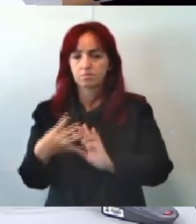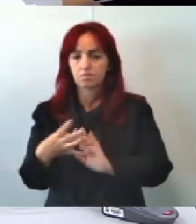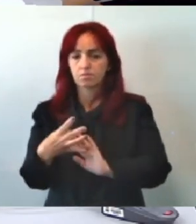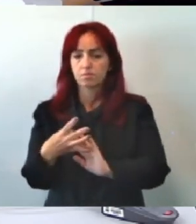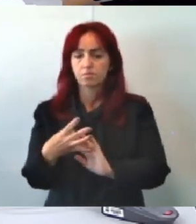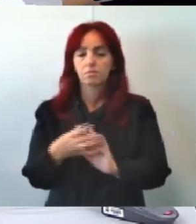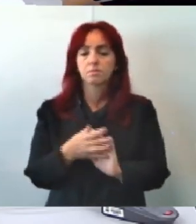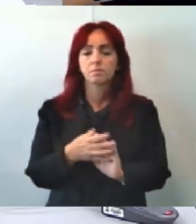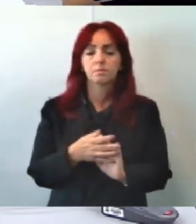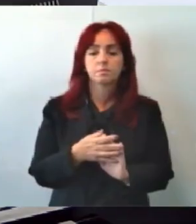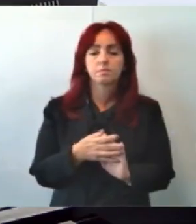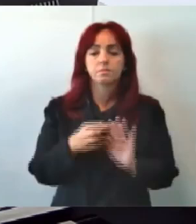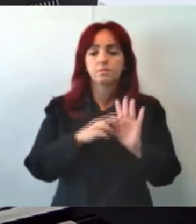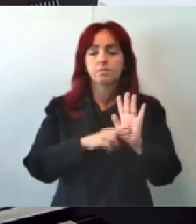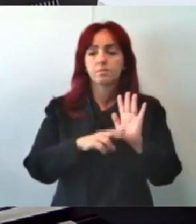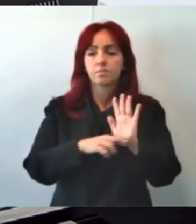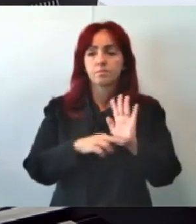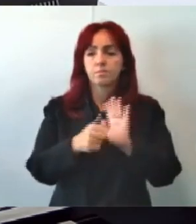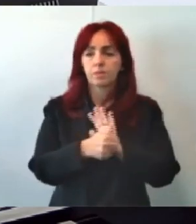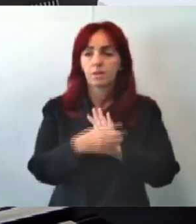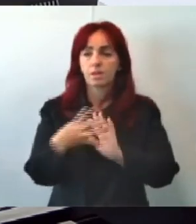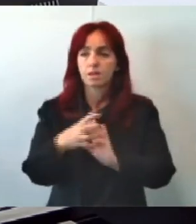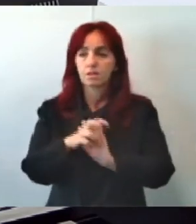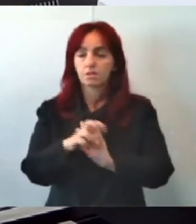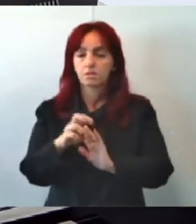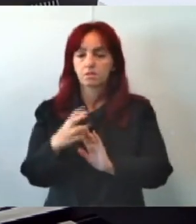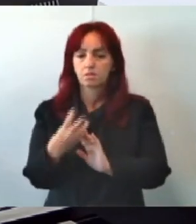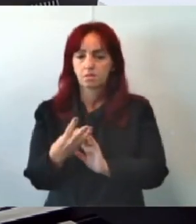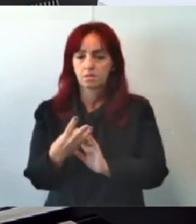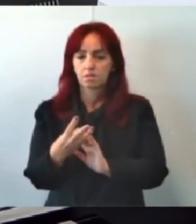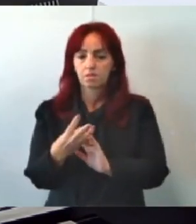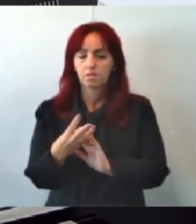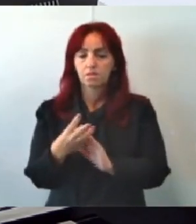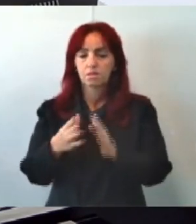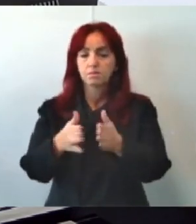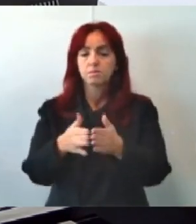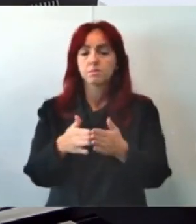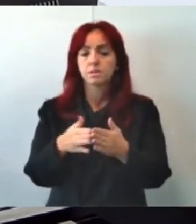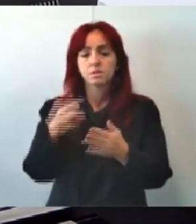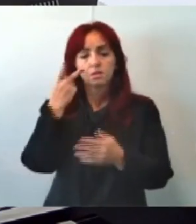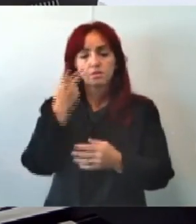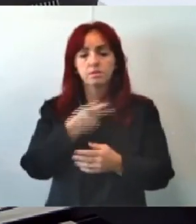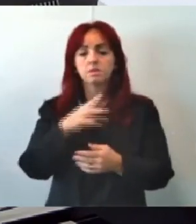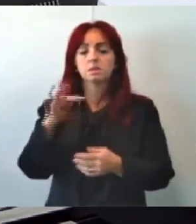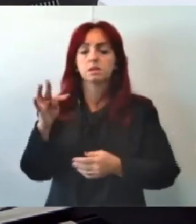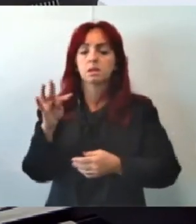Requerimento de comissão 1453-2024 Turno único Solicitação Realização de visita técnica